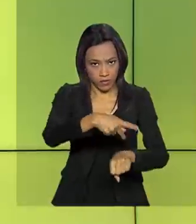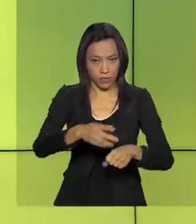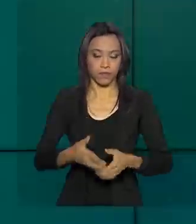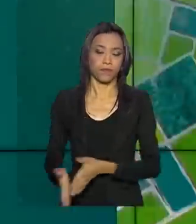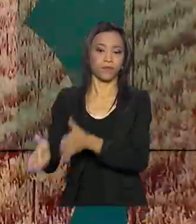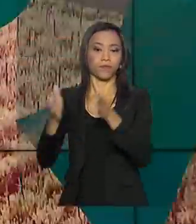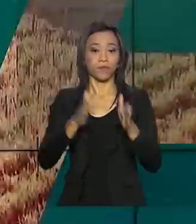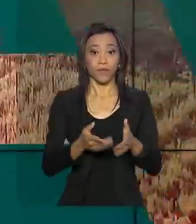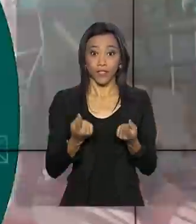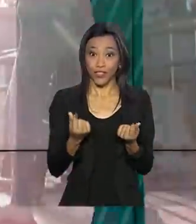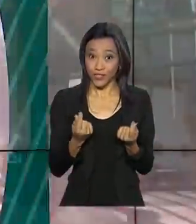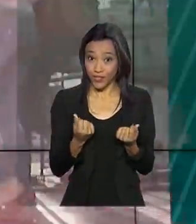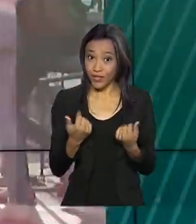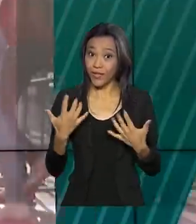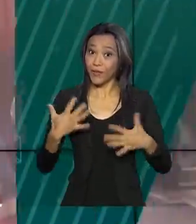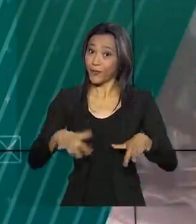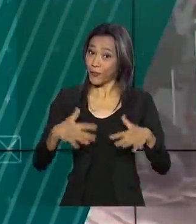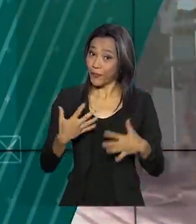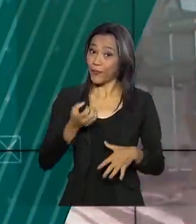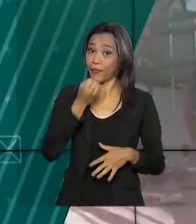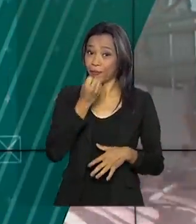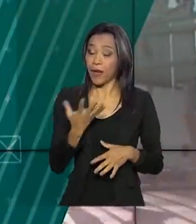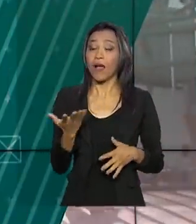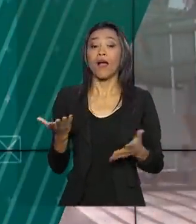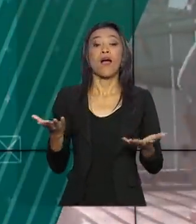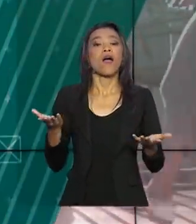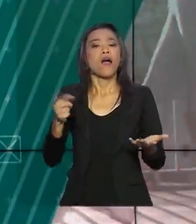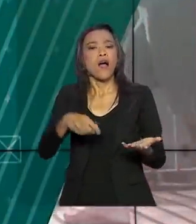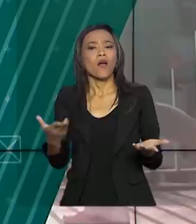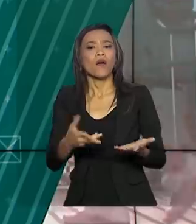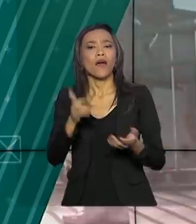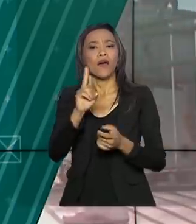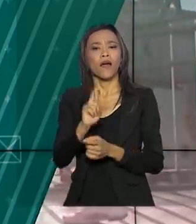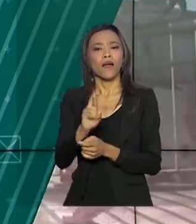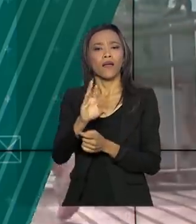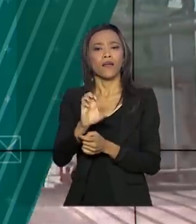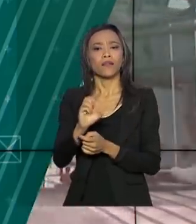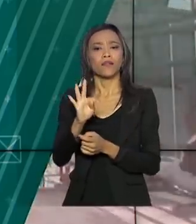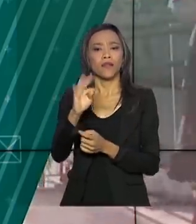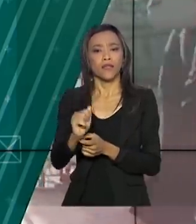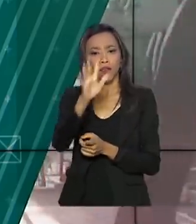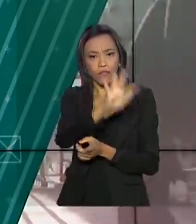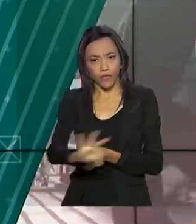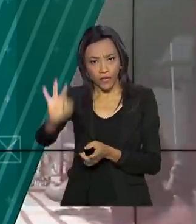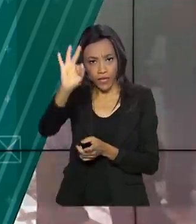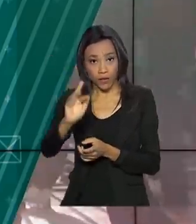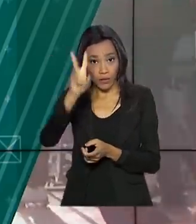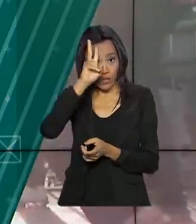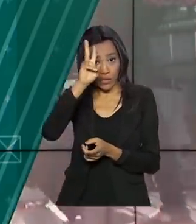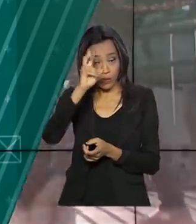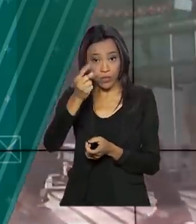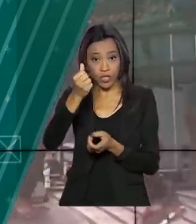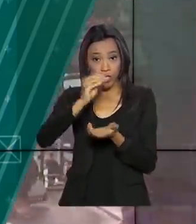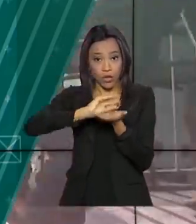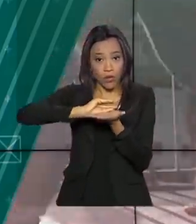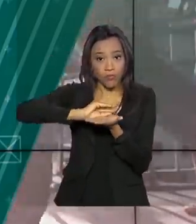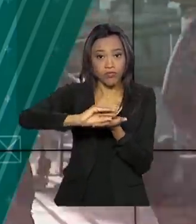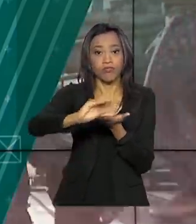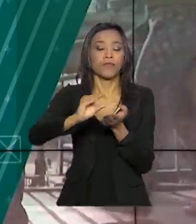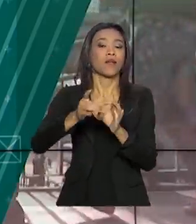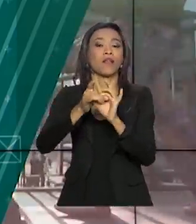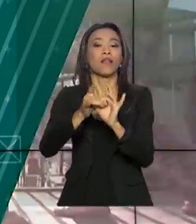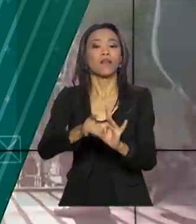Dinheiro extra chegando. A Receita Federal libera, na segunda-feira, o pagamento do sexto lote de